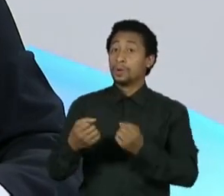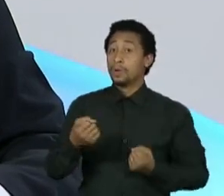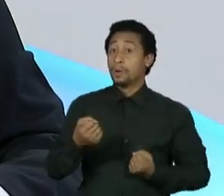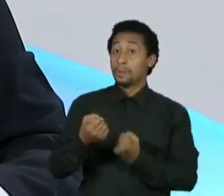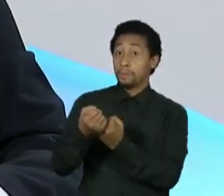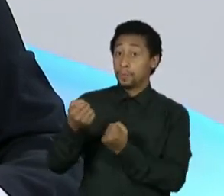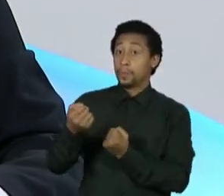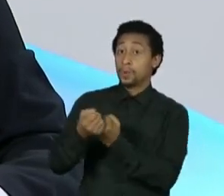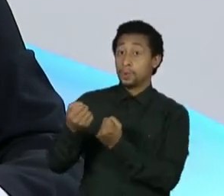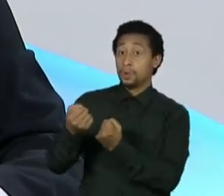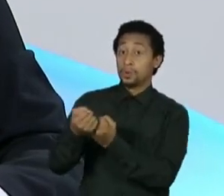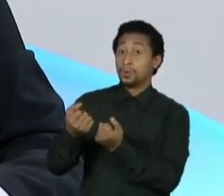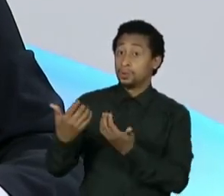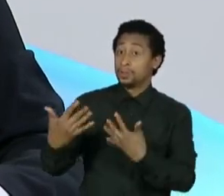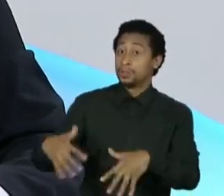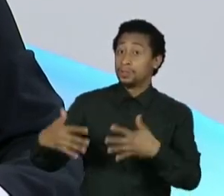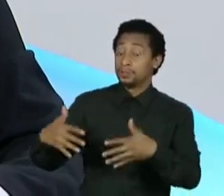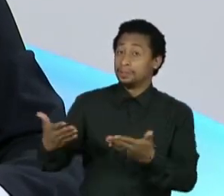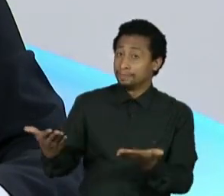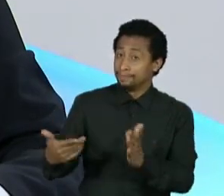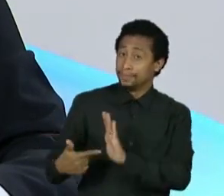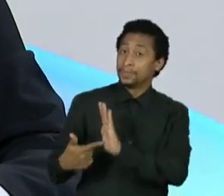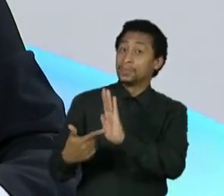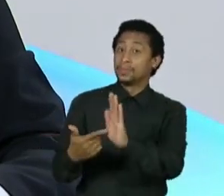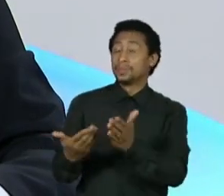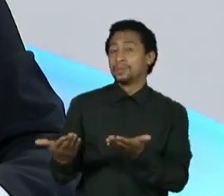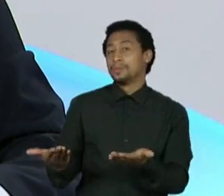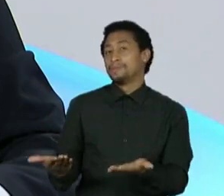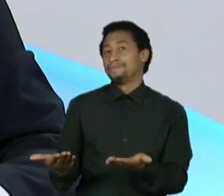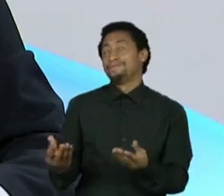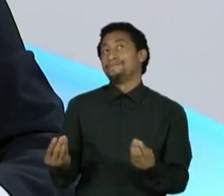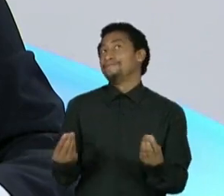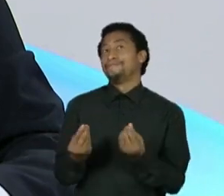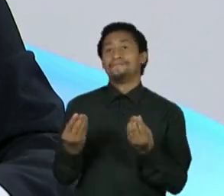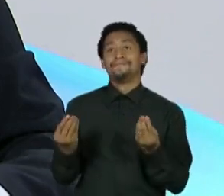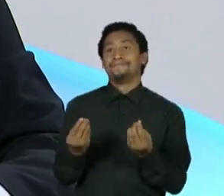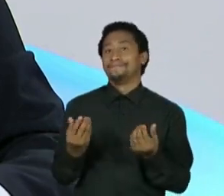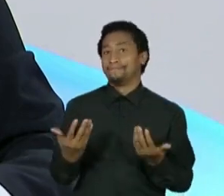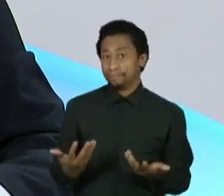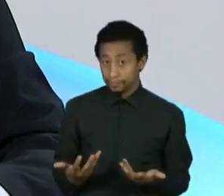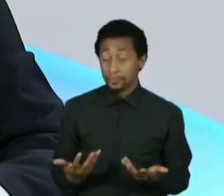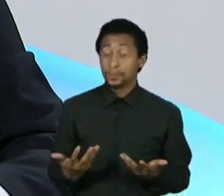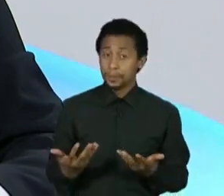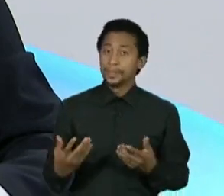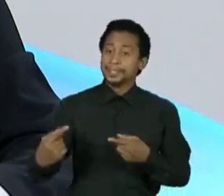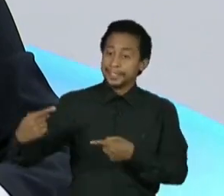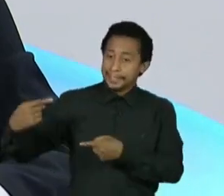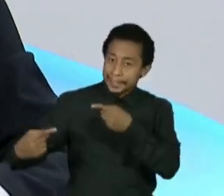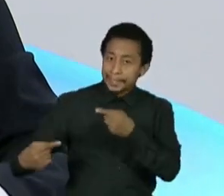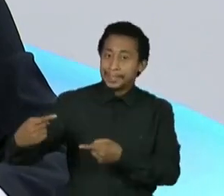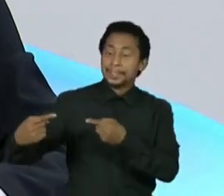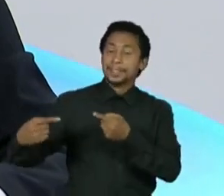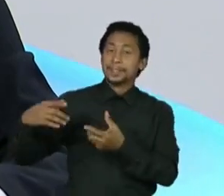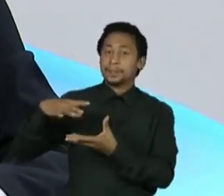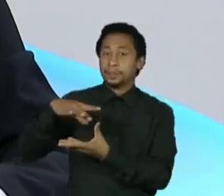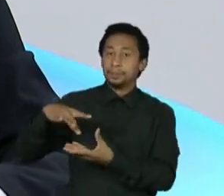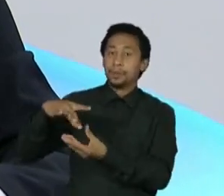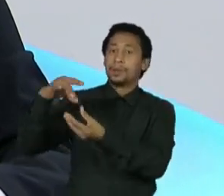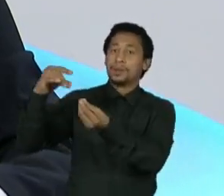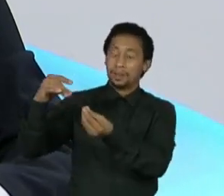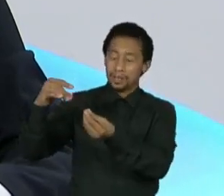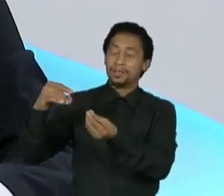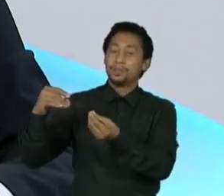e real do Ocidente democrático, do mundo democrático